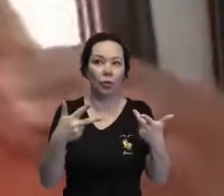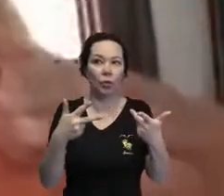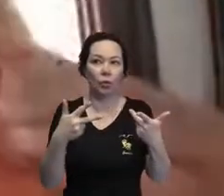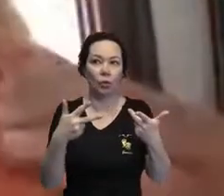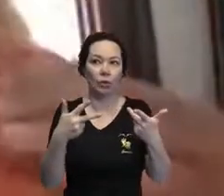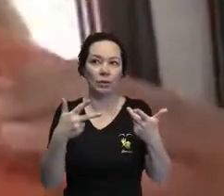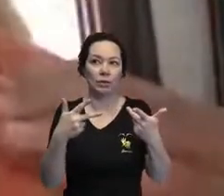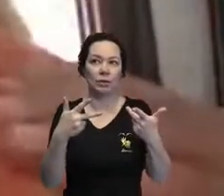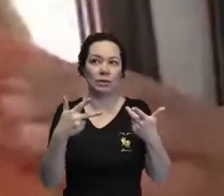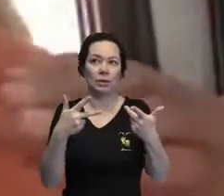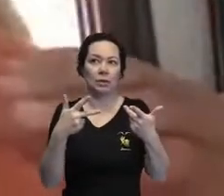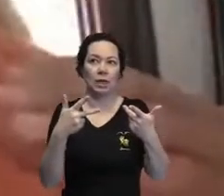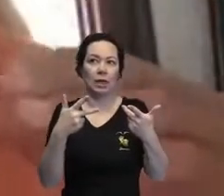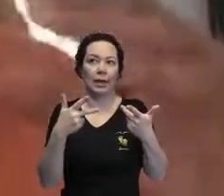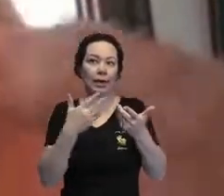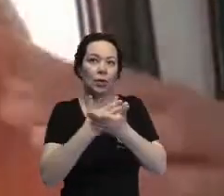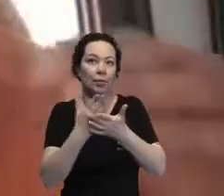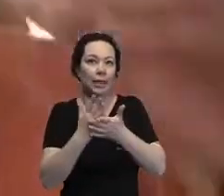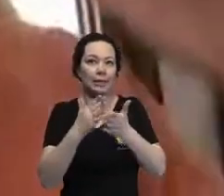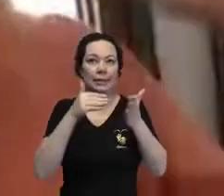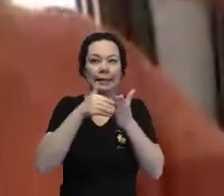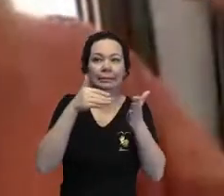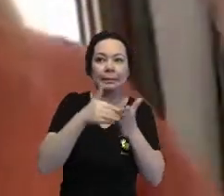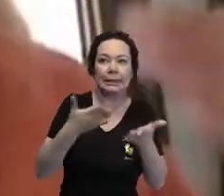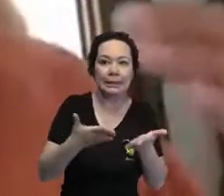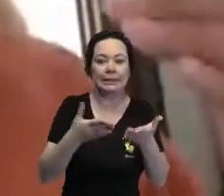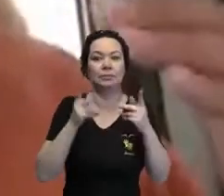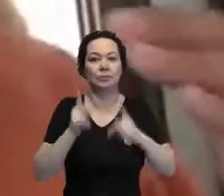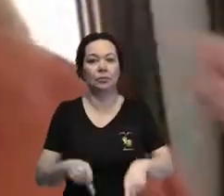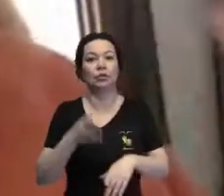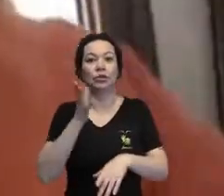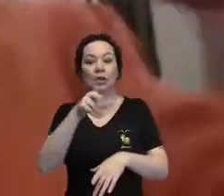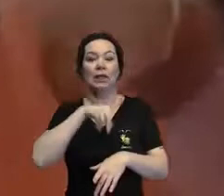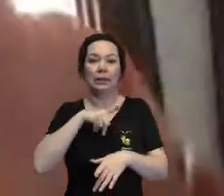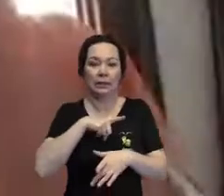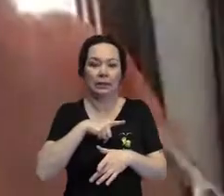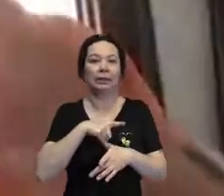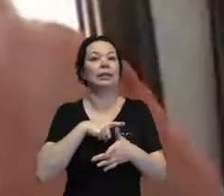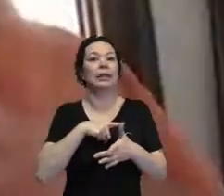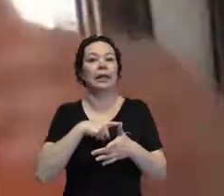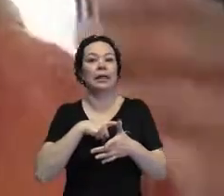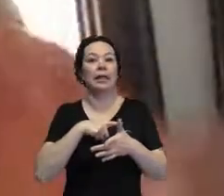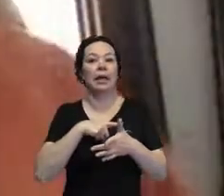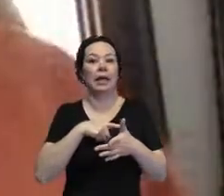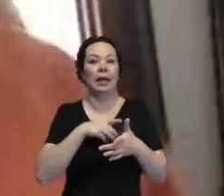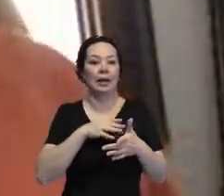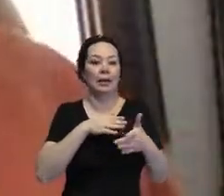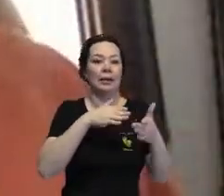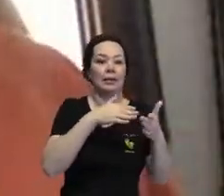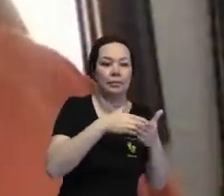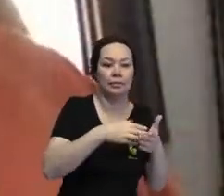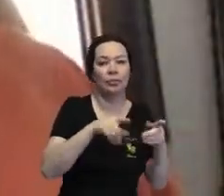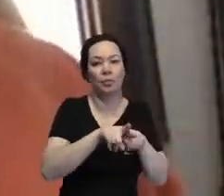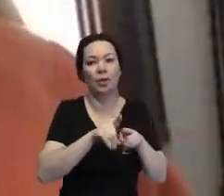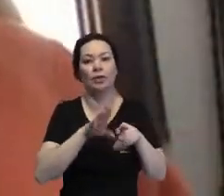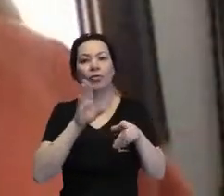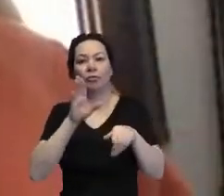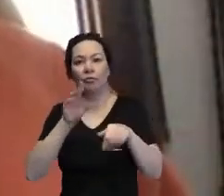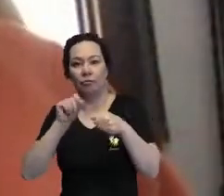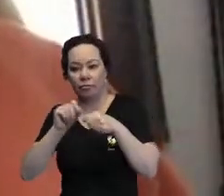adquire limitações, e as pessoas que já têm limitações, elas envelhecem, então esse é um tema também importante.